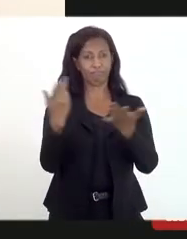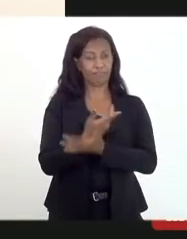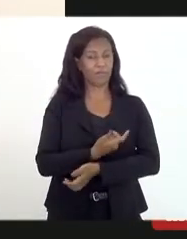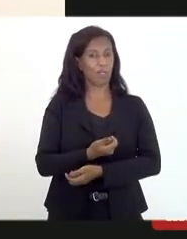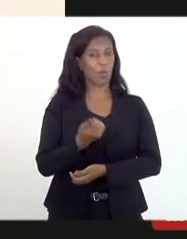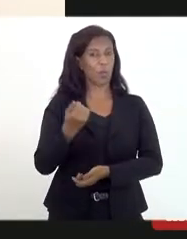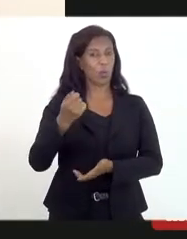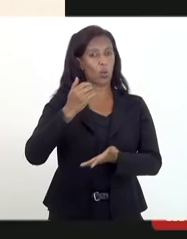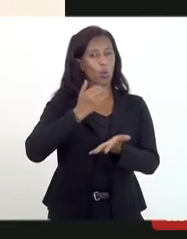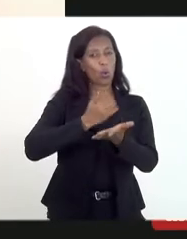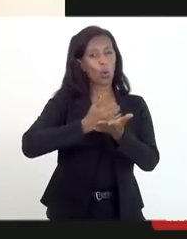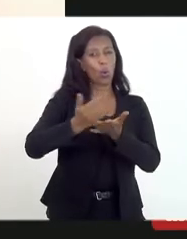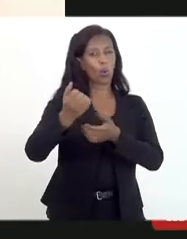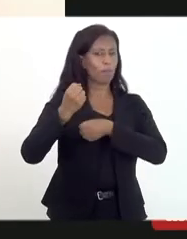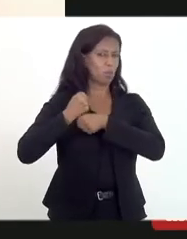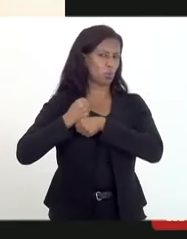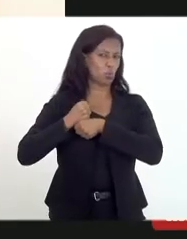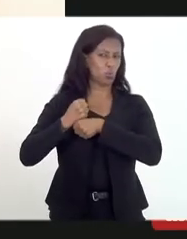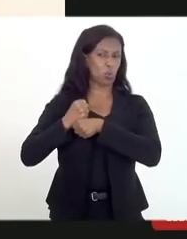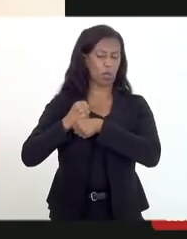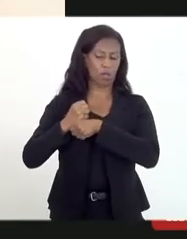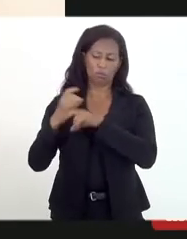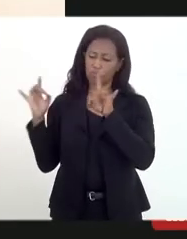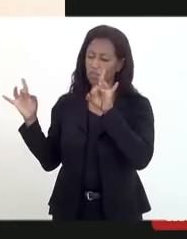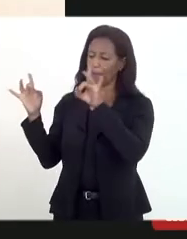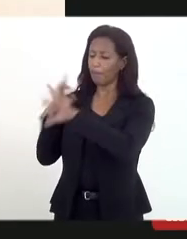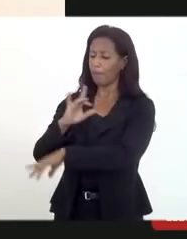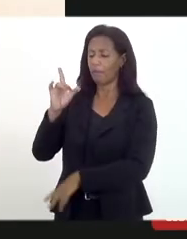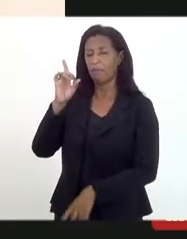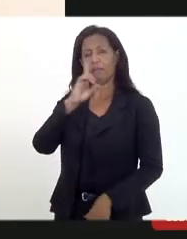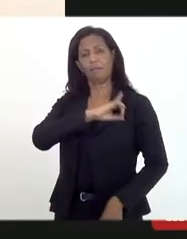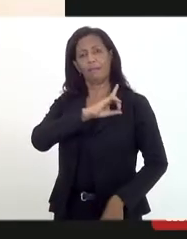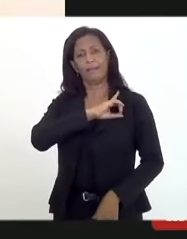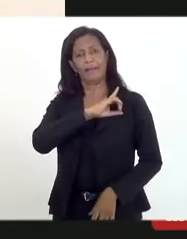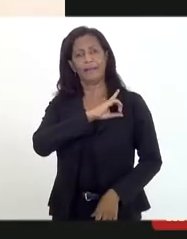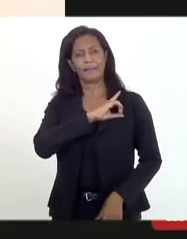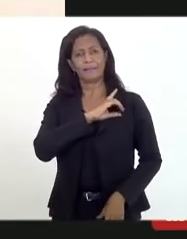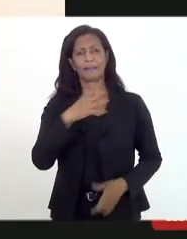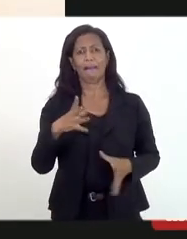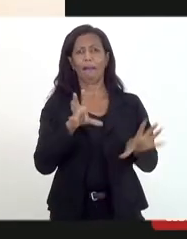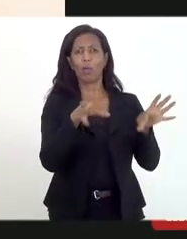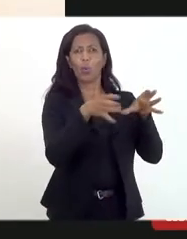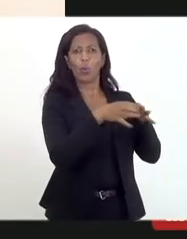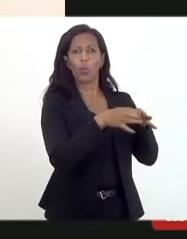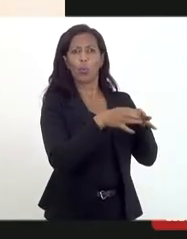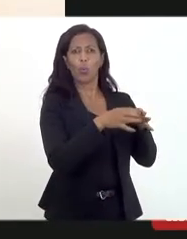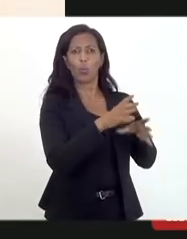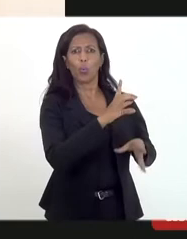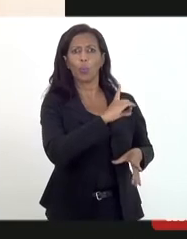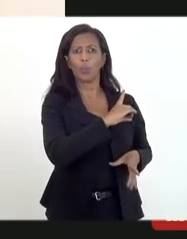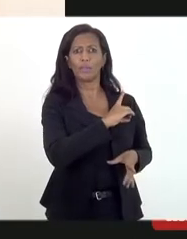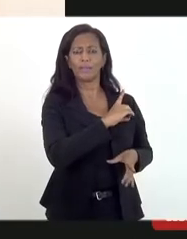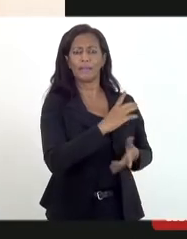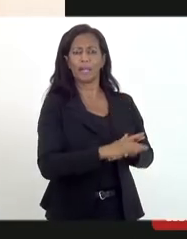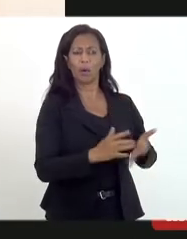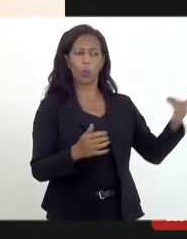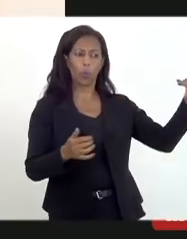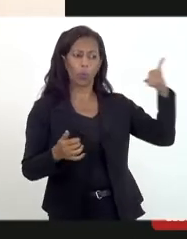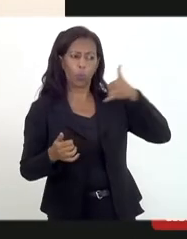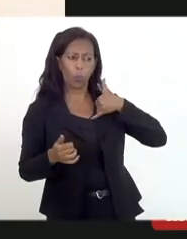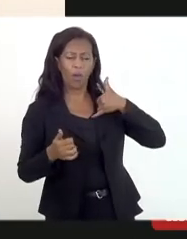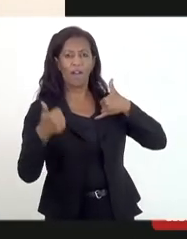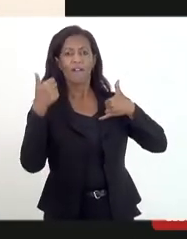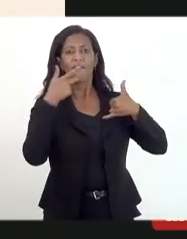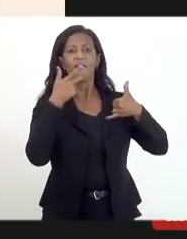fato. Eu tinha até acabado de sair da delegacia e os policiais me ligaram dizendo que a mãe, a Fabiana,